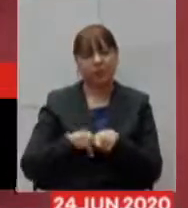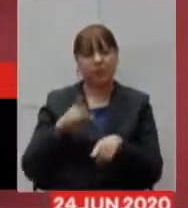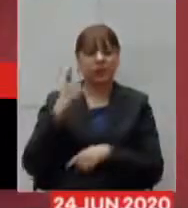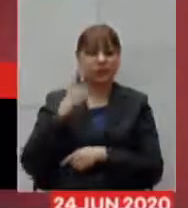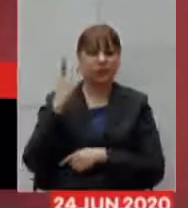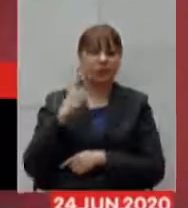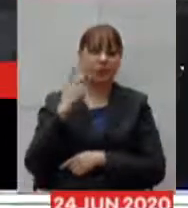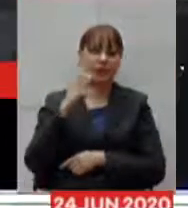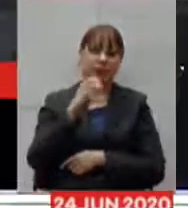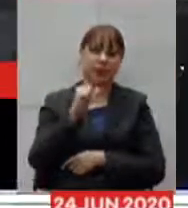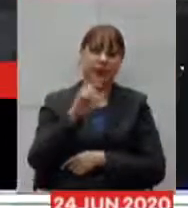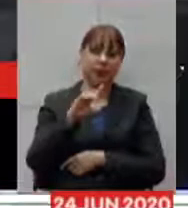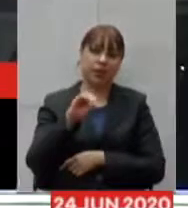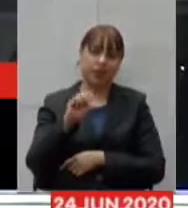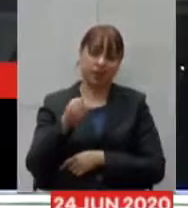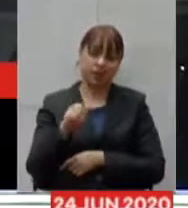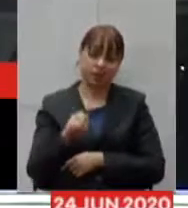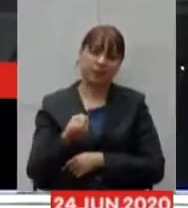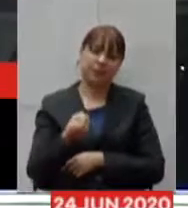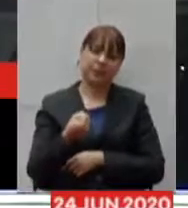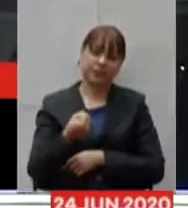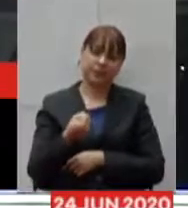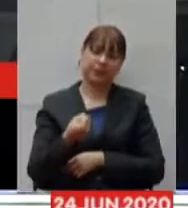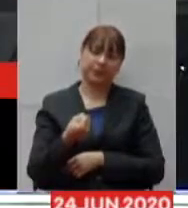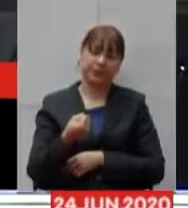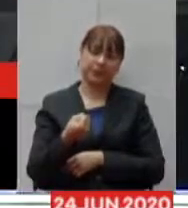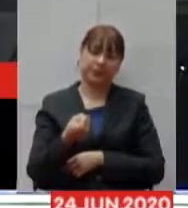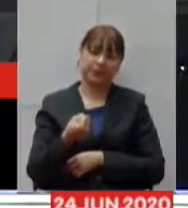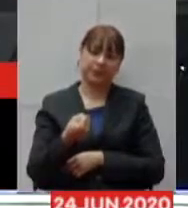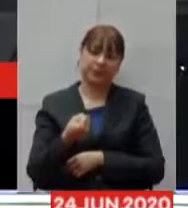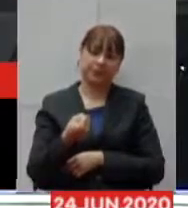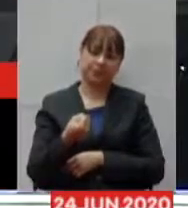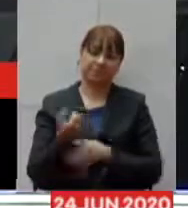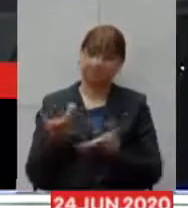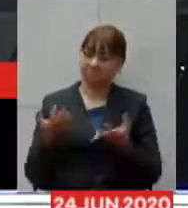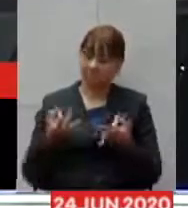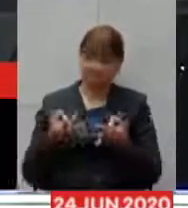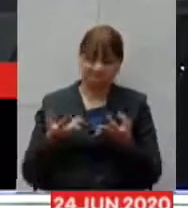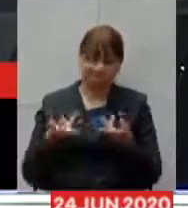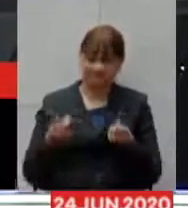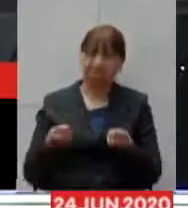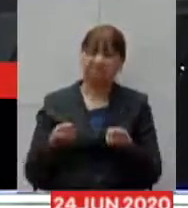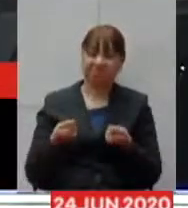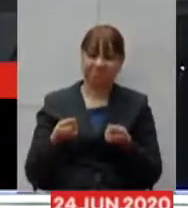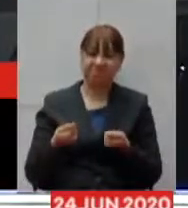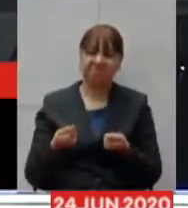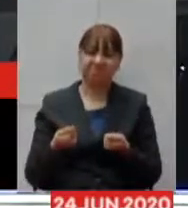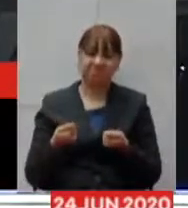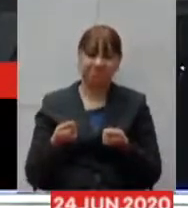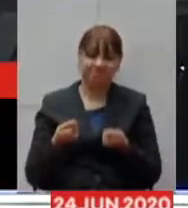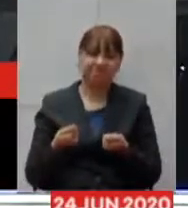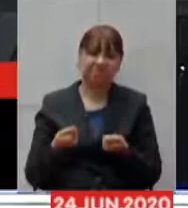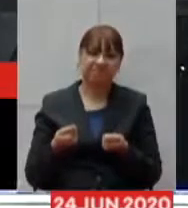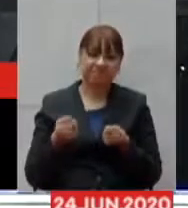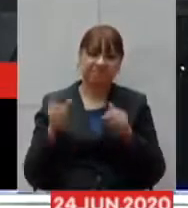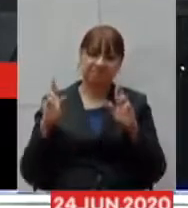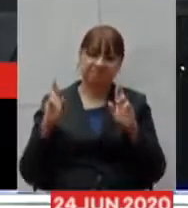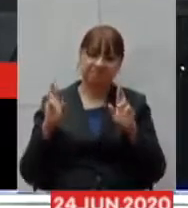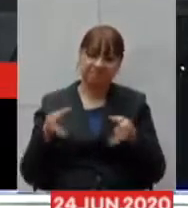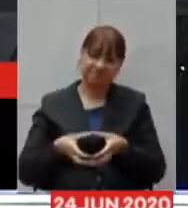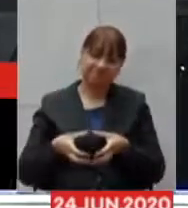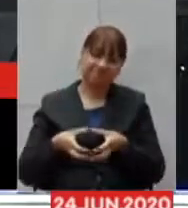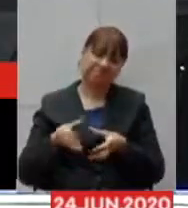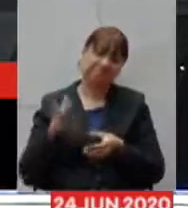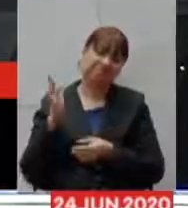Carlos Pimenta também aí que brilhantemente comanda a comissão de saúde